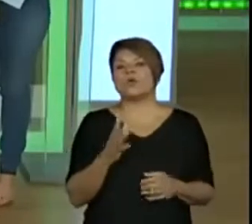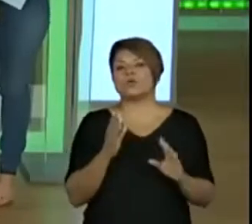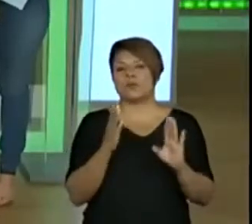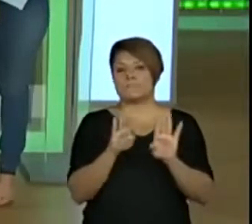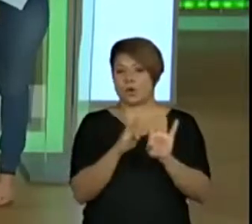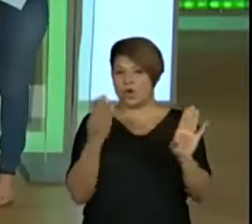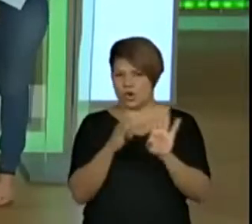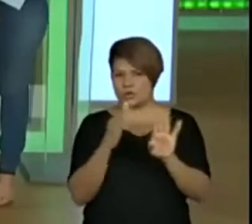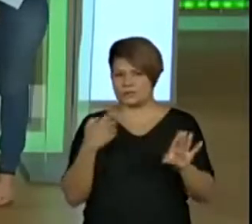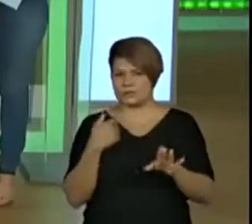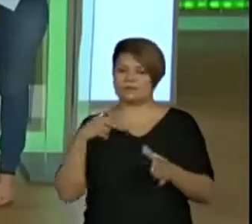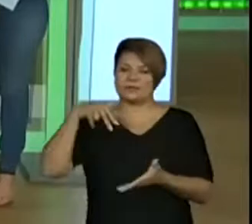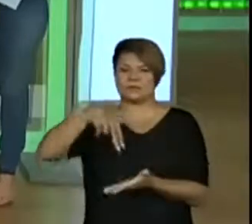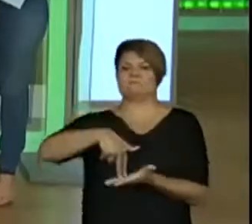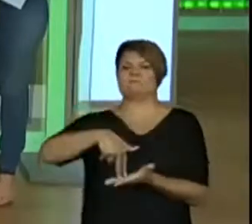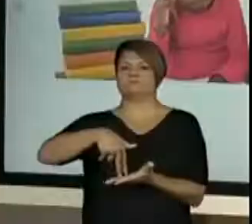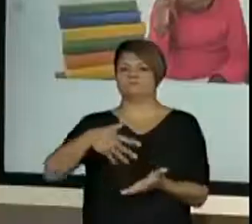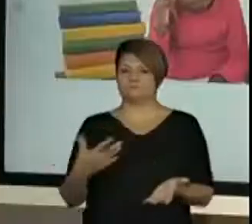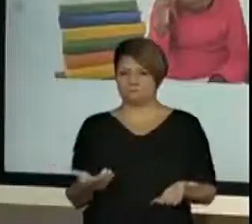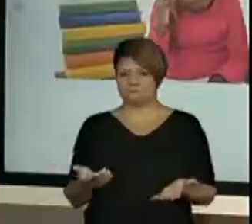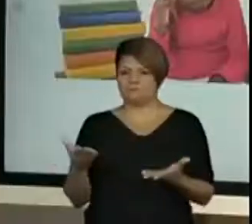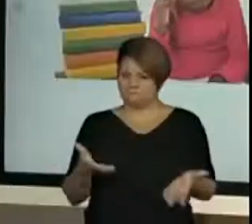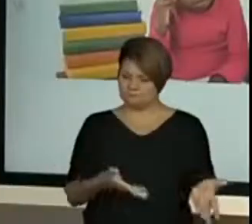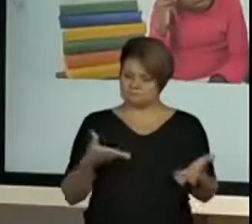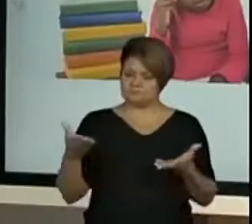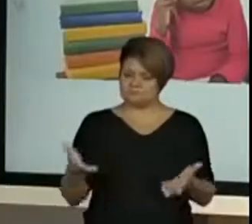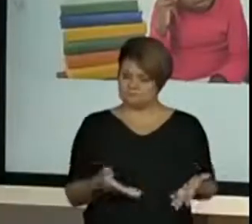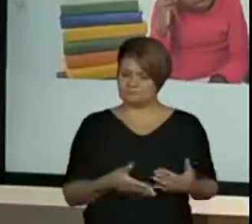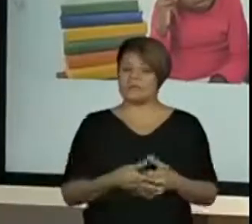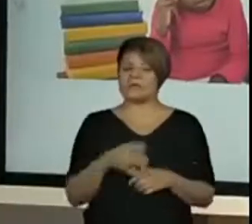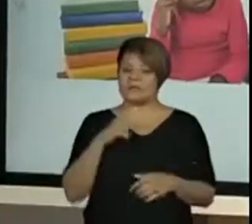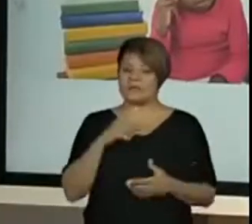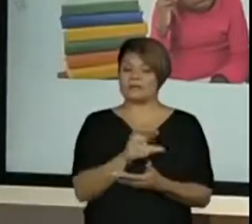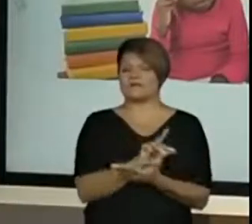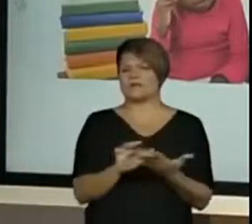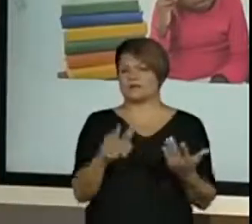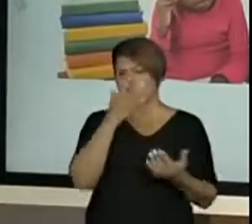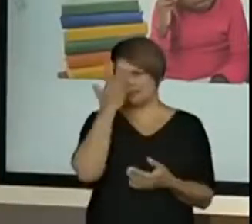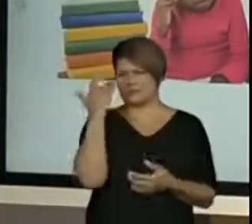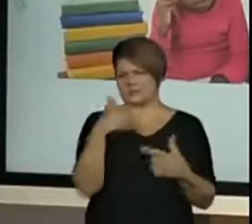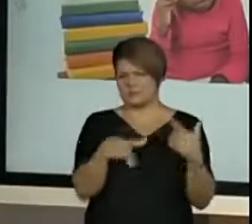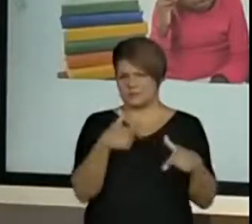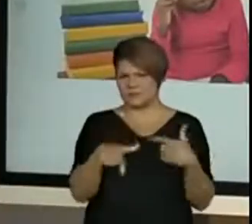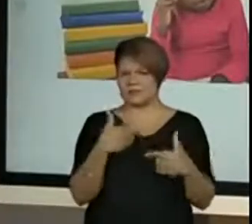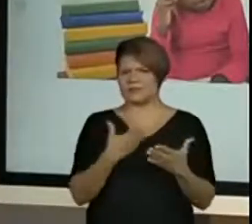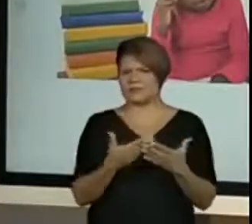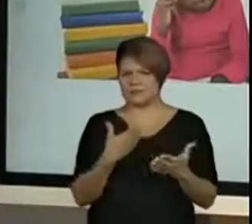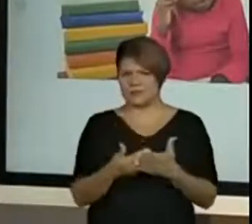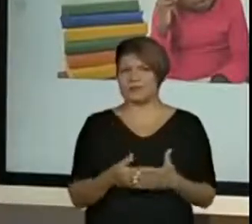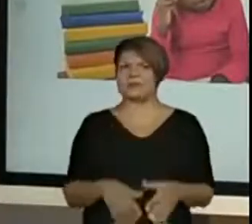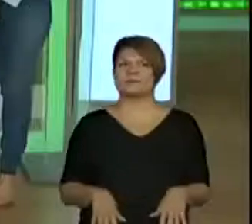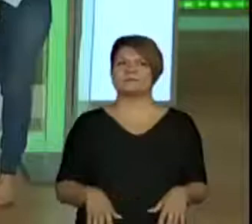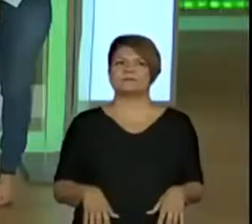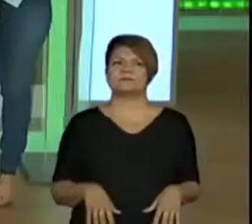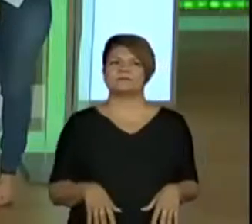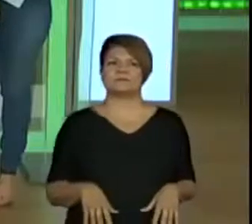Tem bastante pessoas que trabalham na escola. Professores da aula é de história, tá bom?